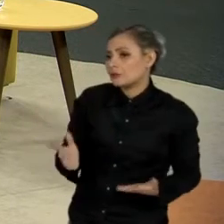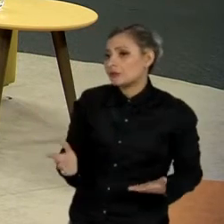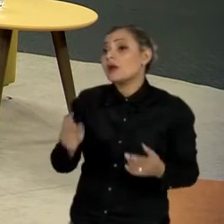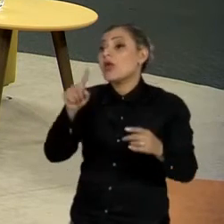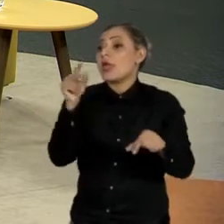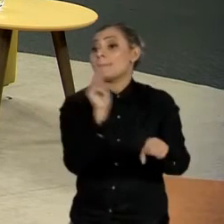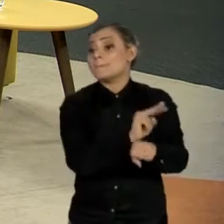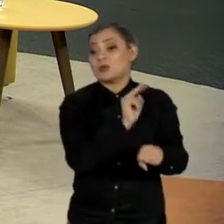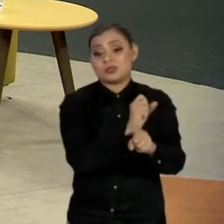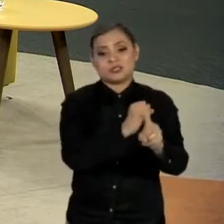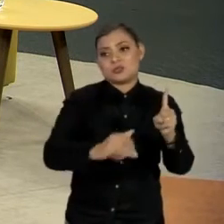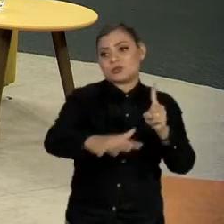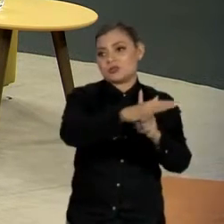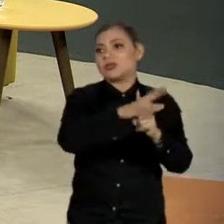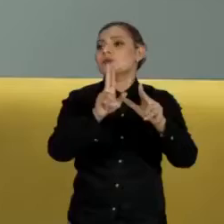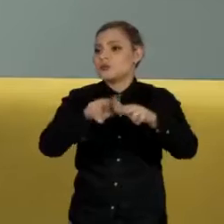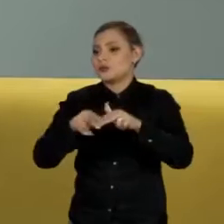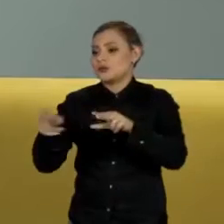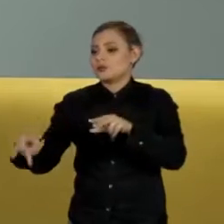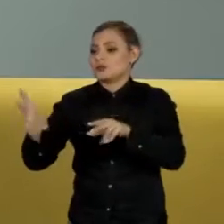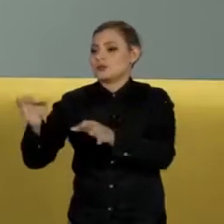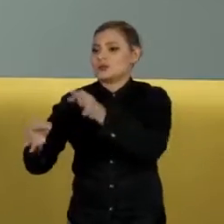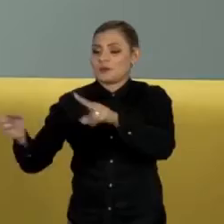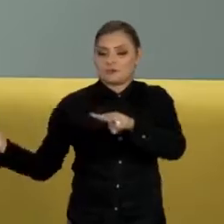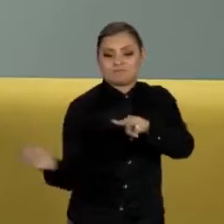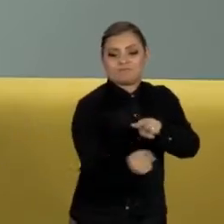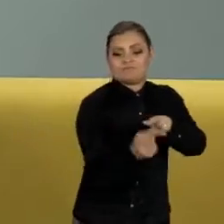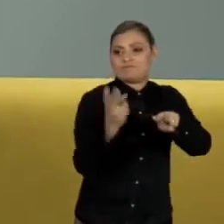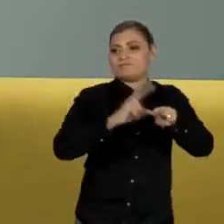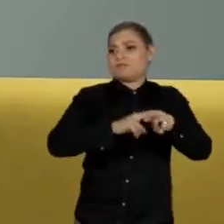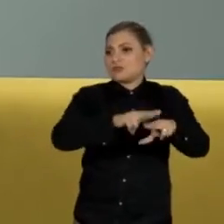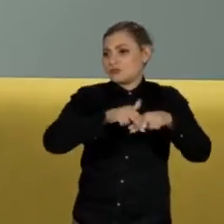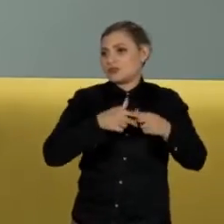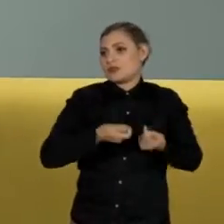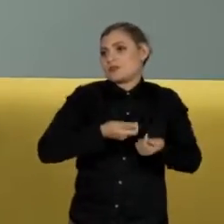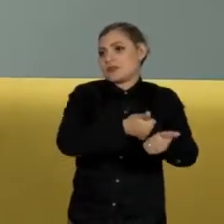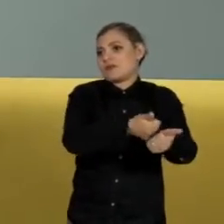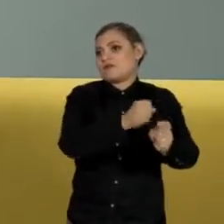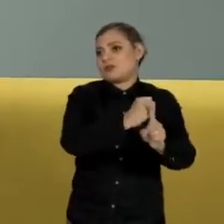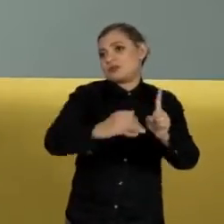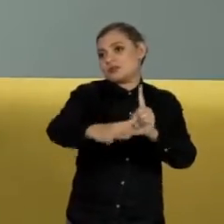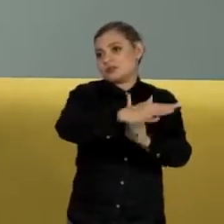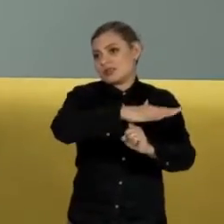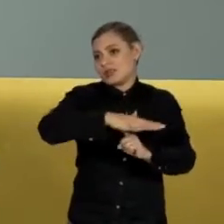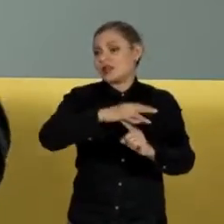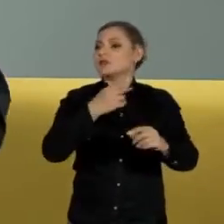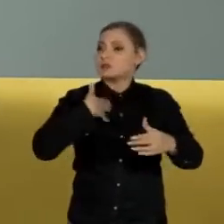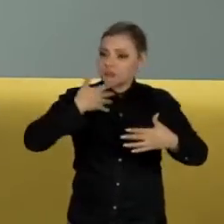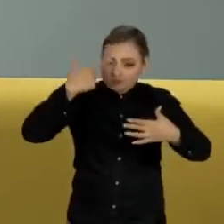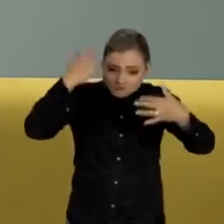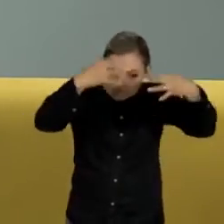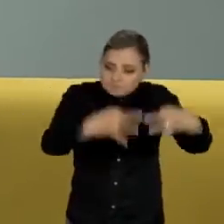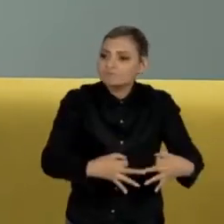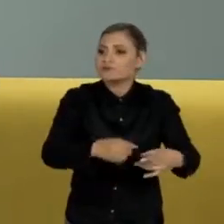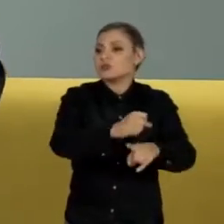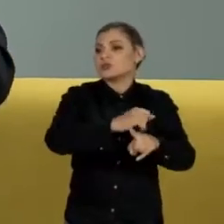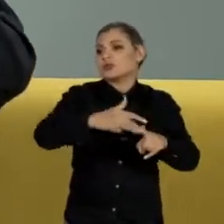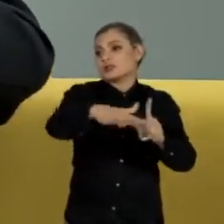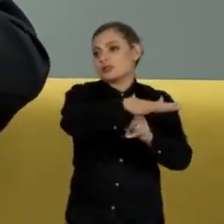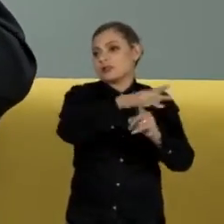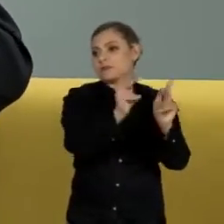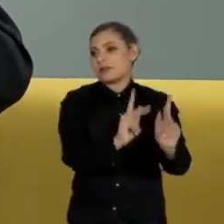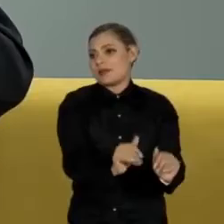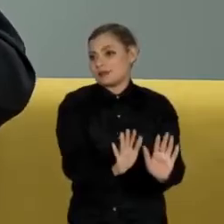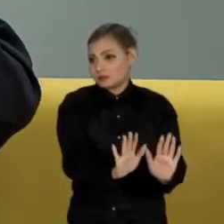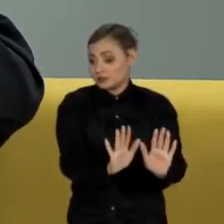da sociedade. Mas a proteção da sociedade, por ser necessária para a garantia da ordem pública, da instrução criminal. O Supremo